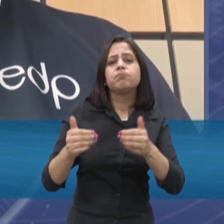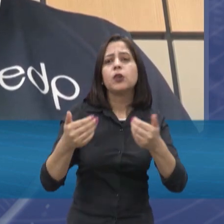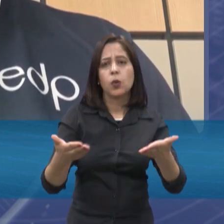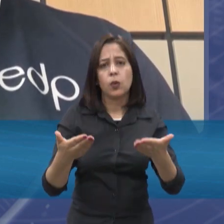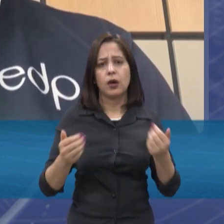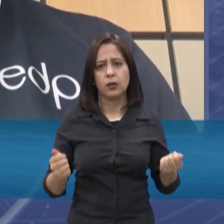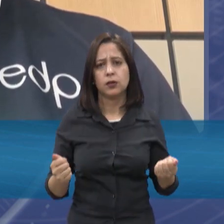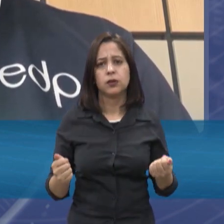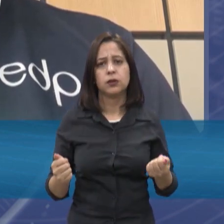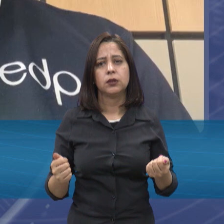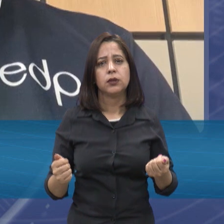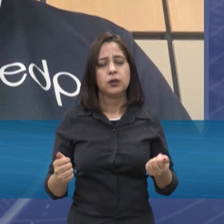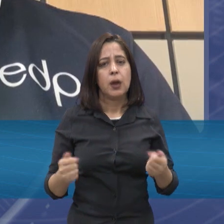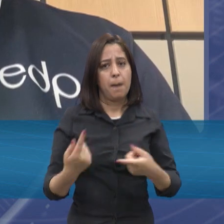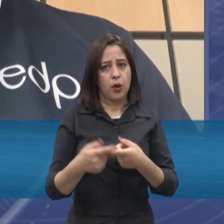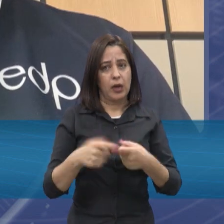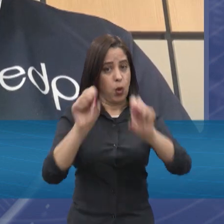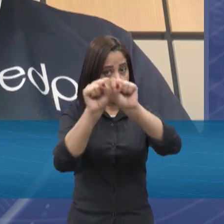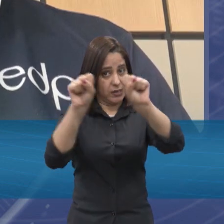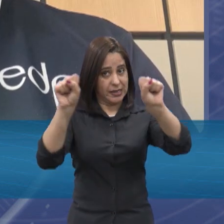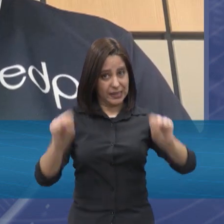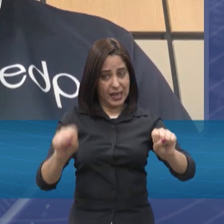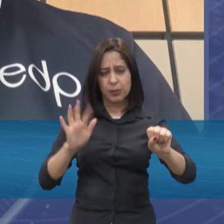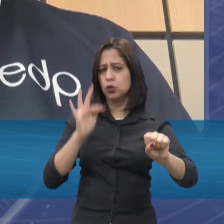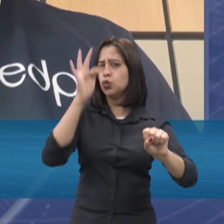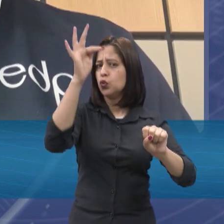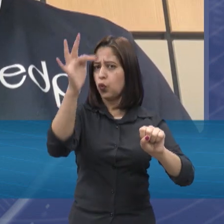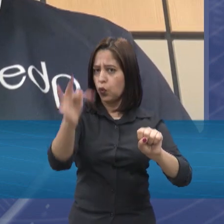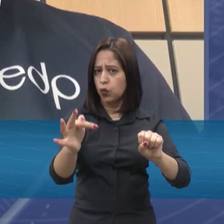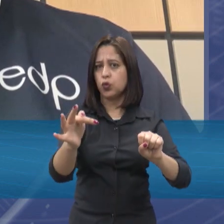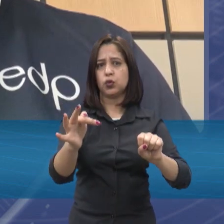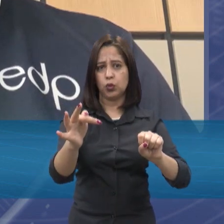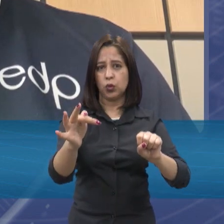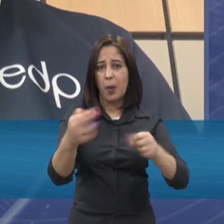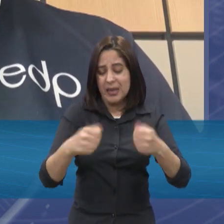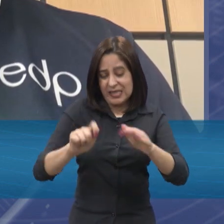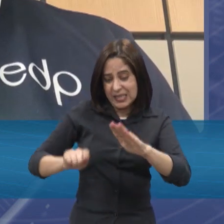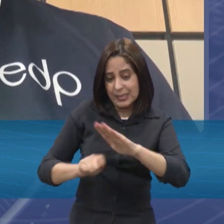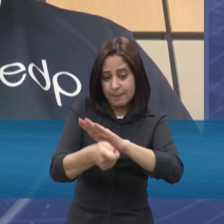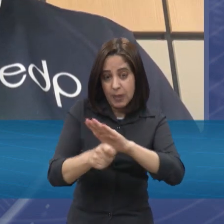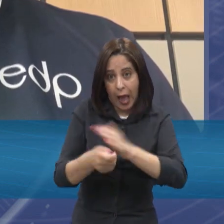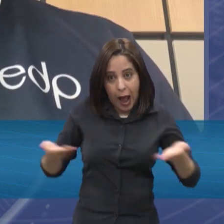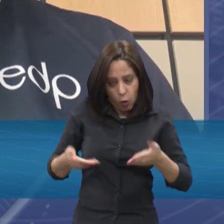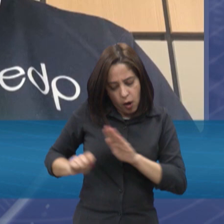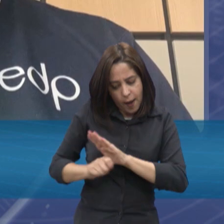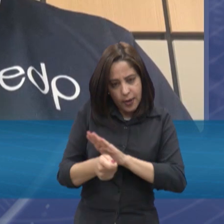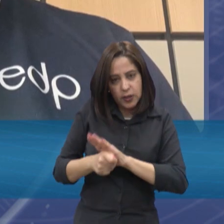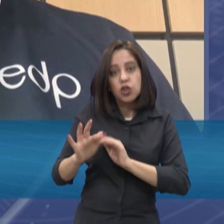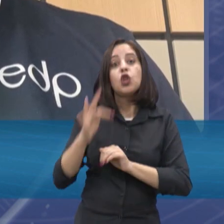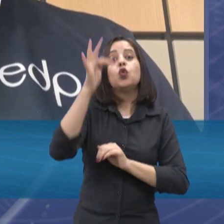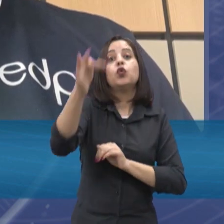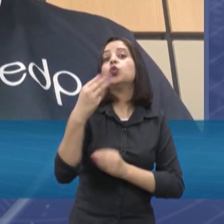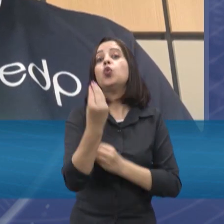falando enquanto esse sistema, futuramente, dadas os investimentos que estão sendo feitos, as discussões,